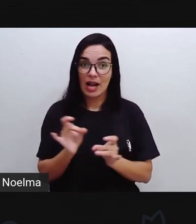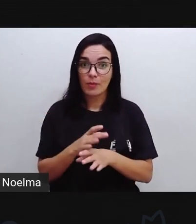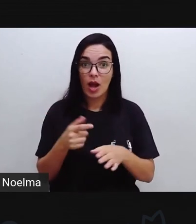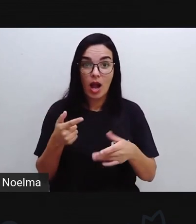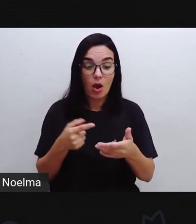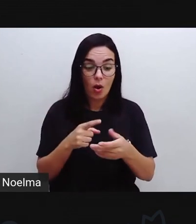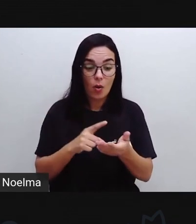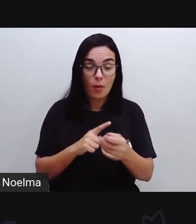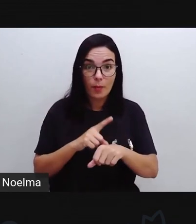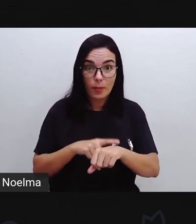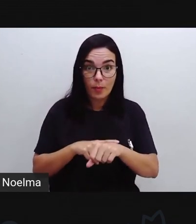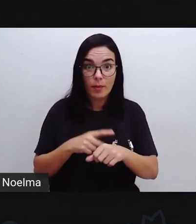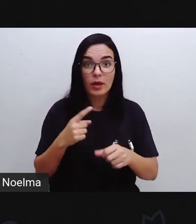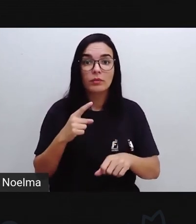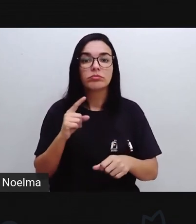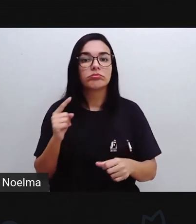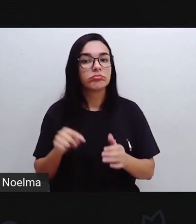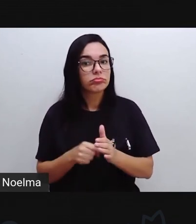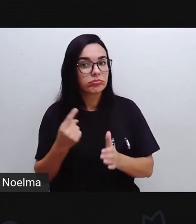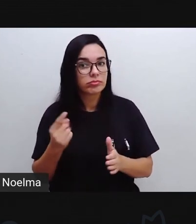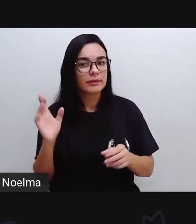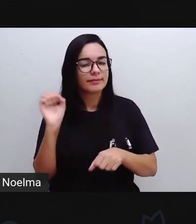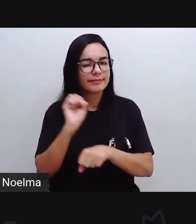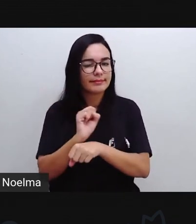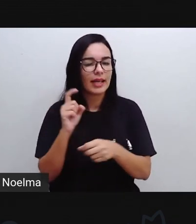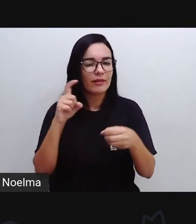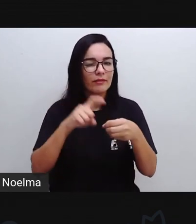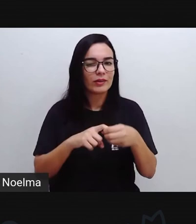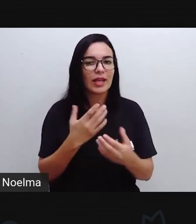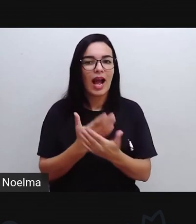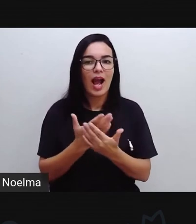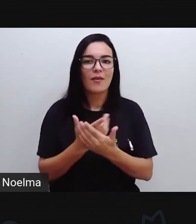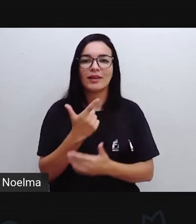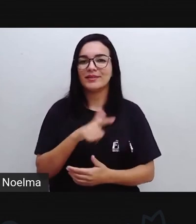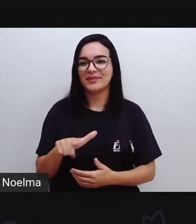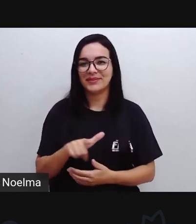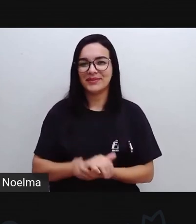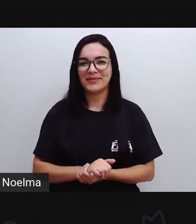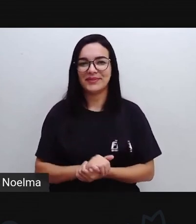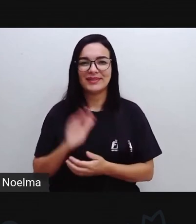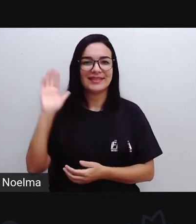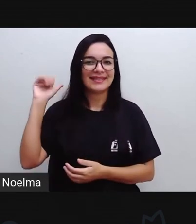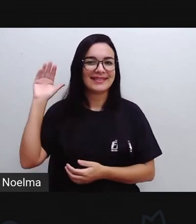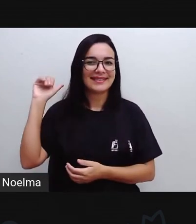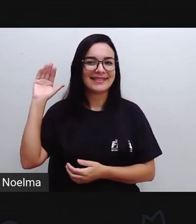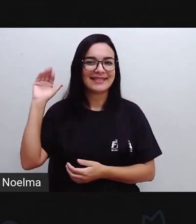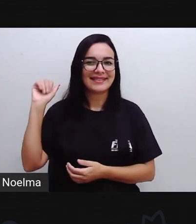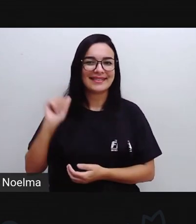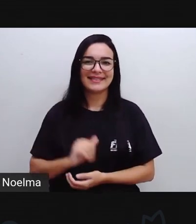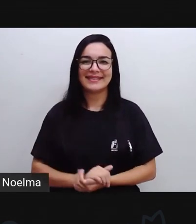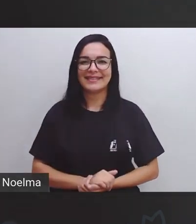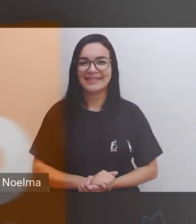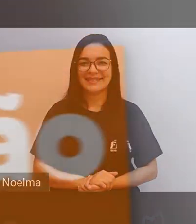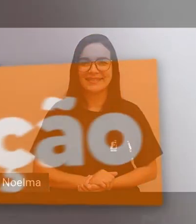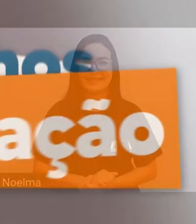primeiro momento mas daqui a pouquinho a gente volta com mais uma aula tchau tchau